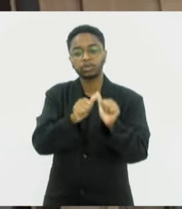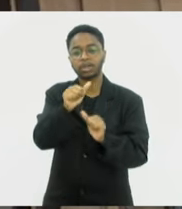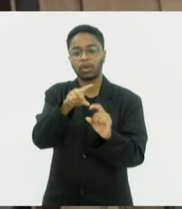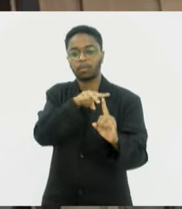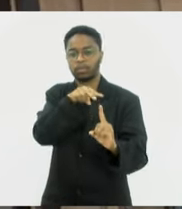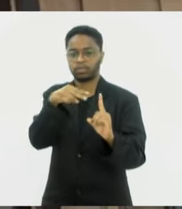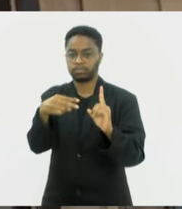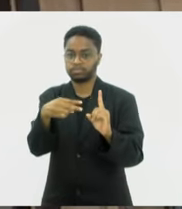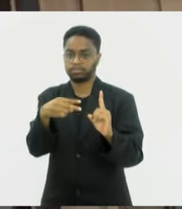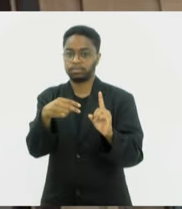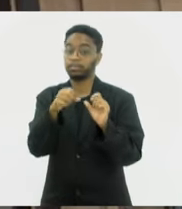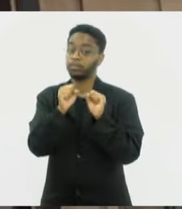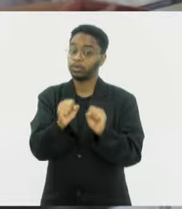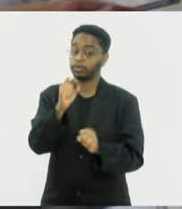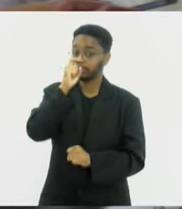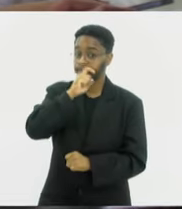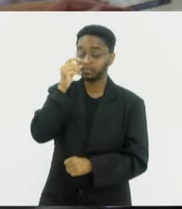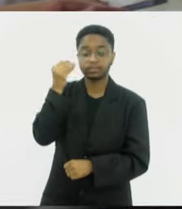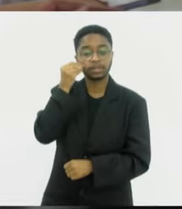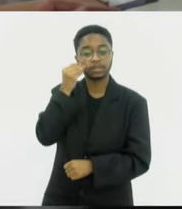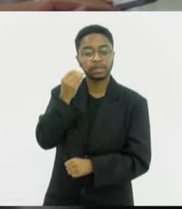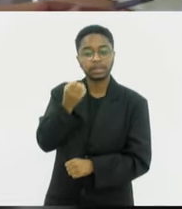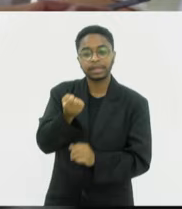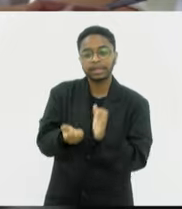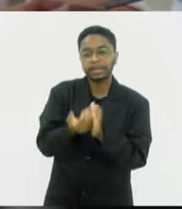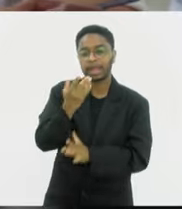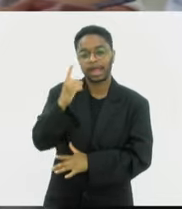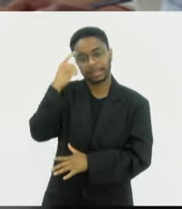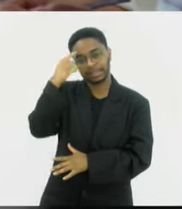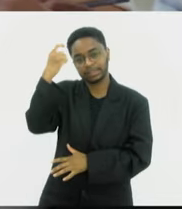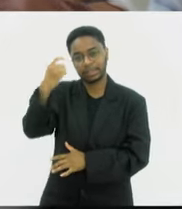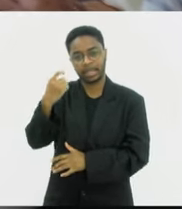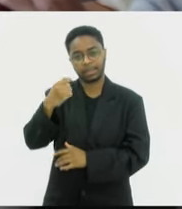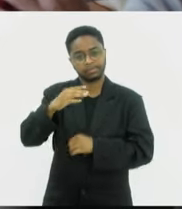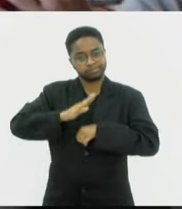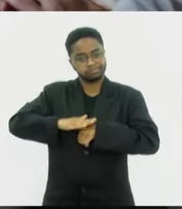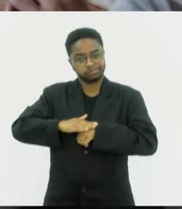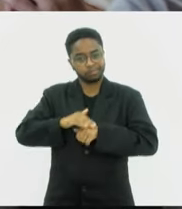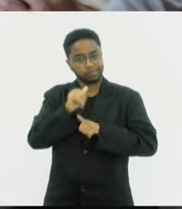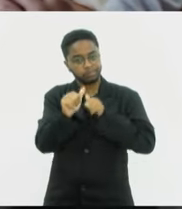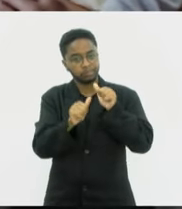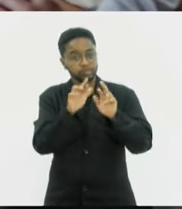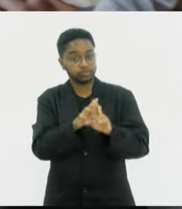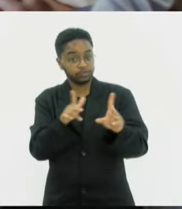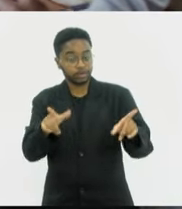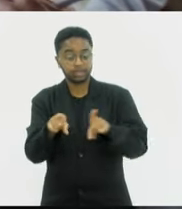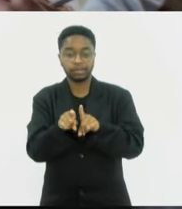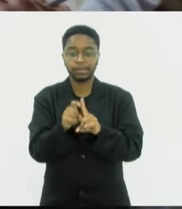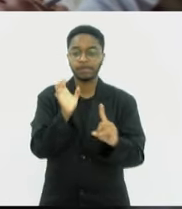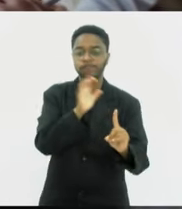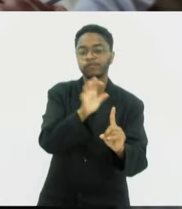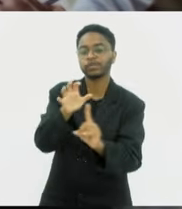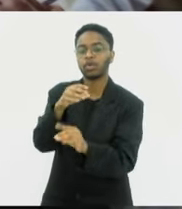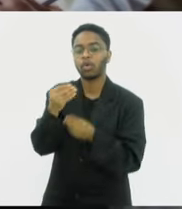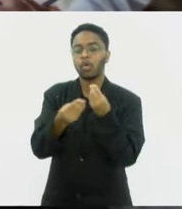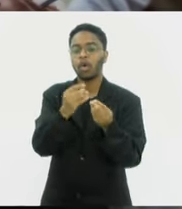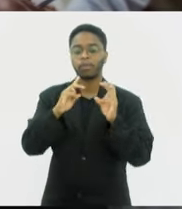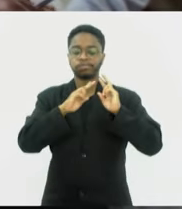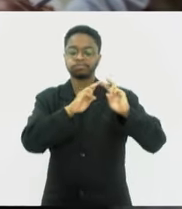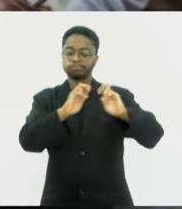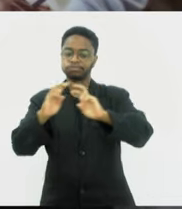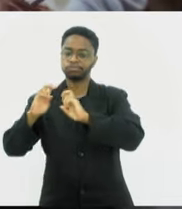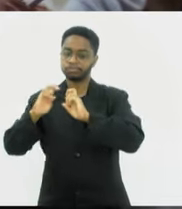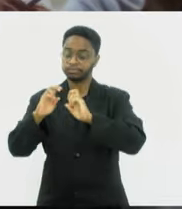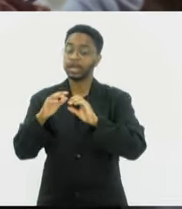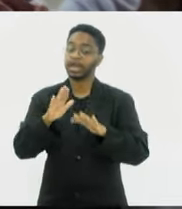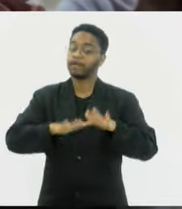Que elas podem mentir para criar alguma imagem idealizadora de si mesmo ou para influenciar a forma como são percebidas. Normalmente isso